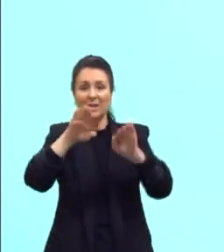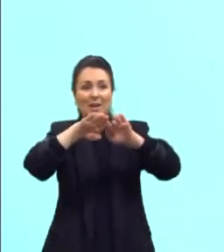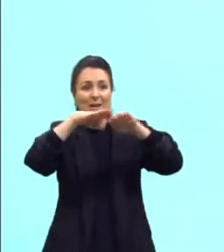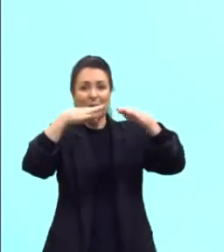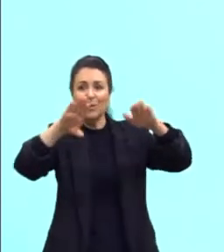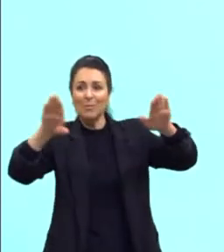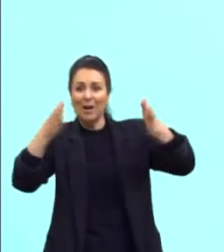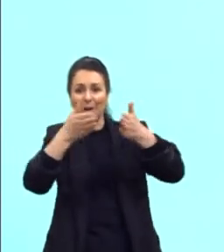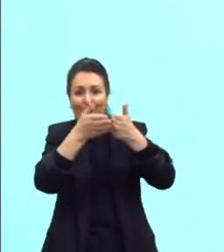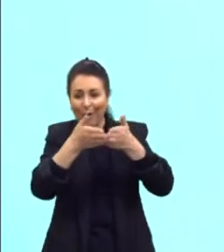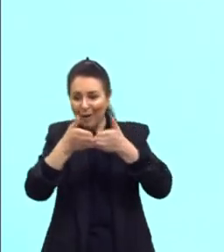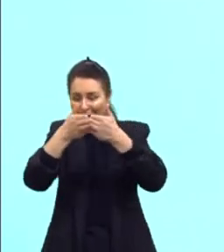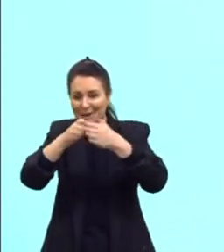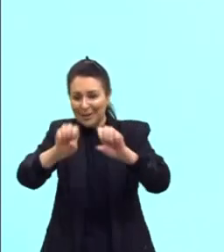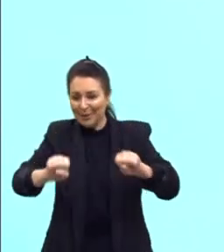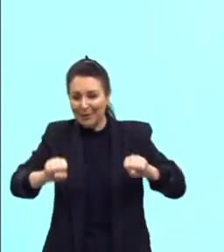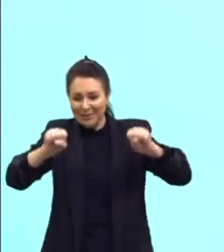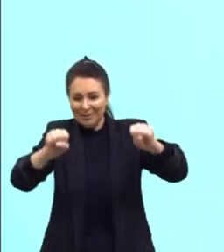jangadeiros ali no mar.